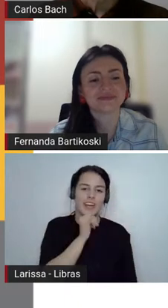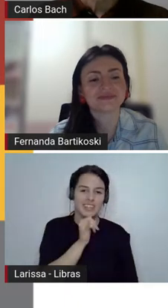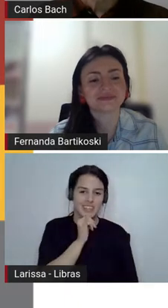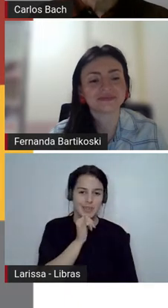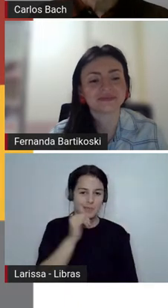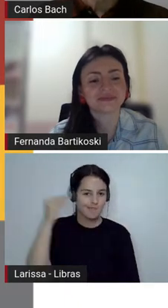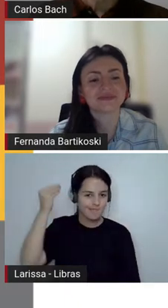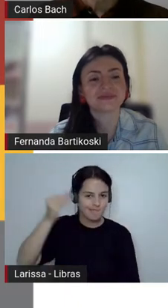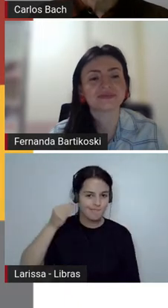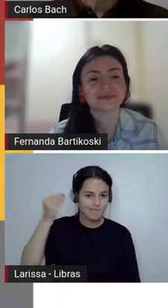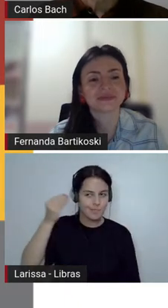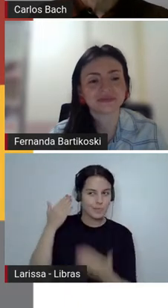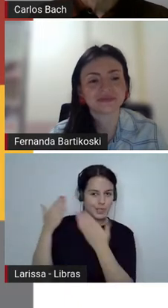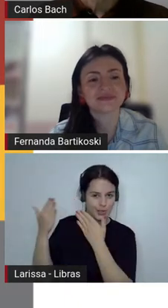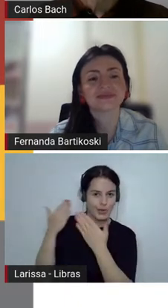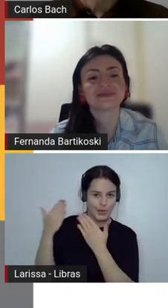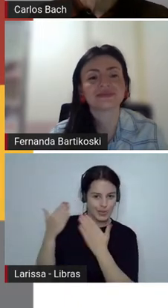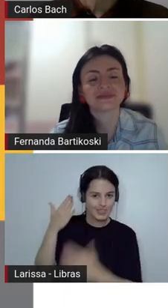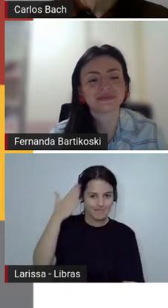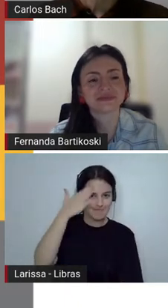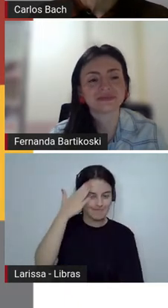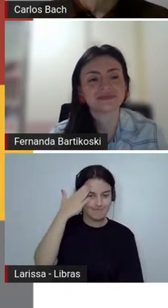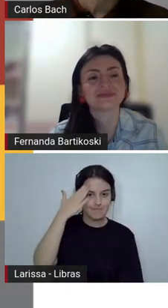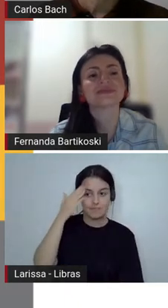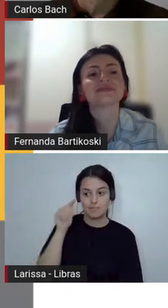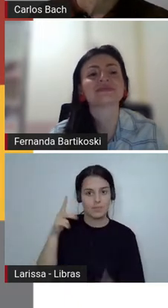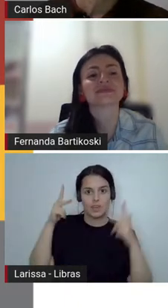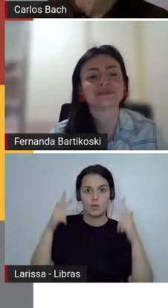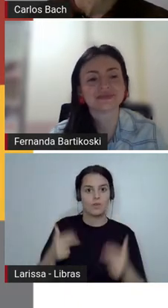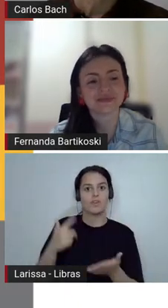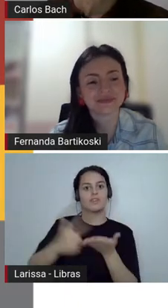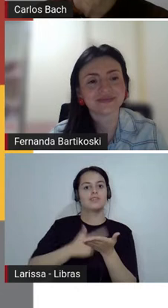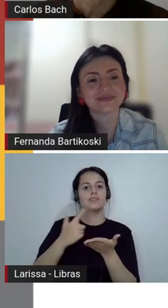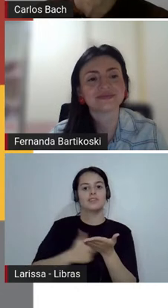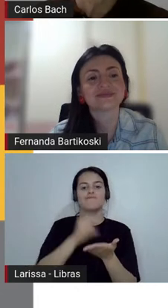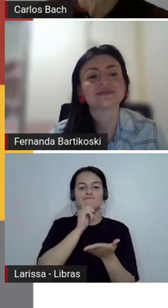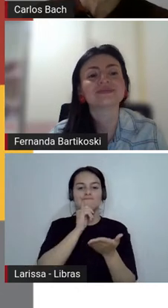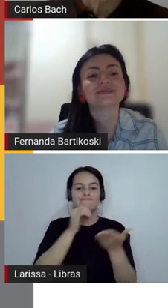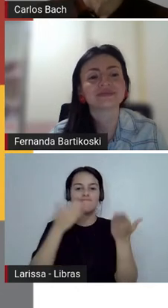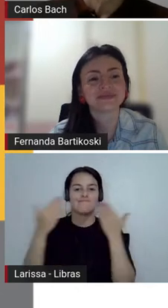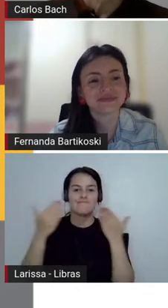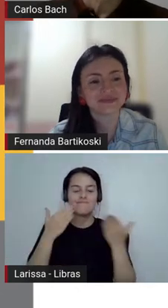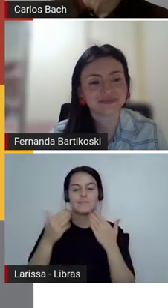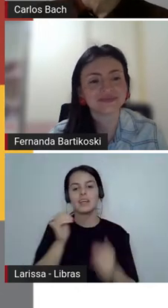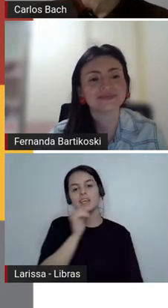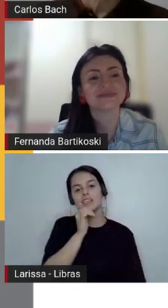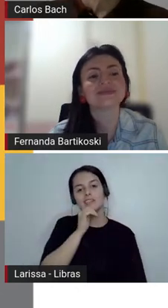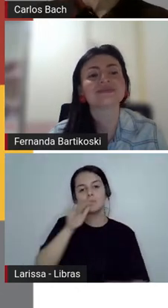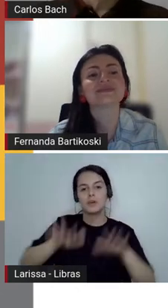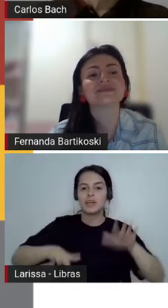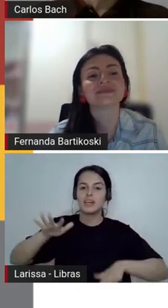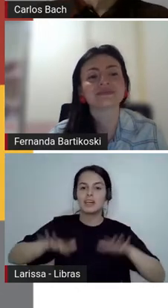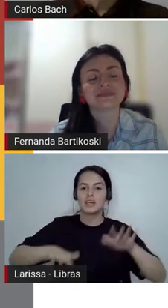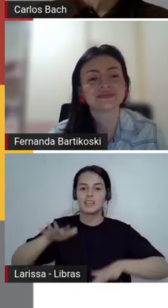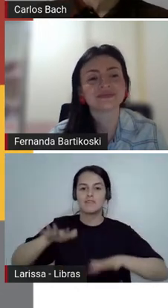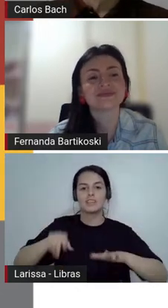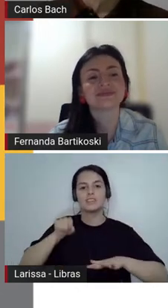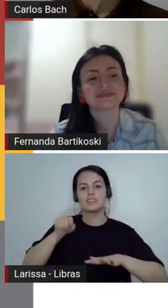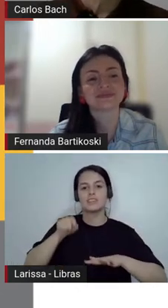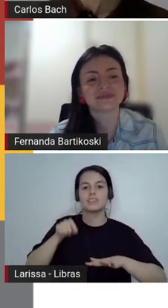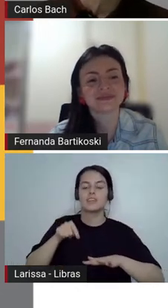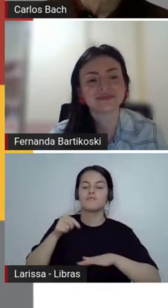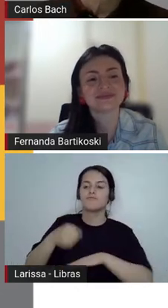é o nosso psicólogo, aquele com quem nós deitamos lá no divã e conseguimos pensar sobre os nossos